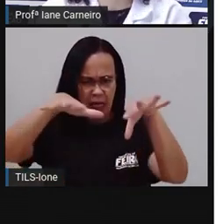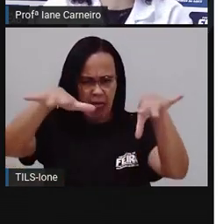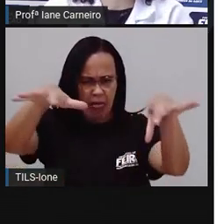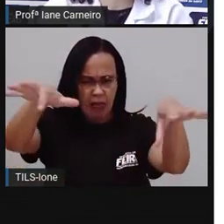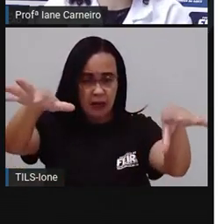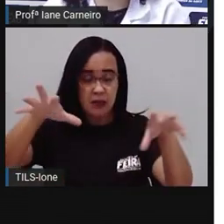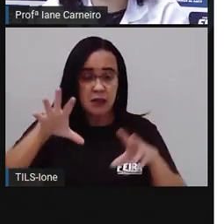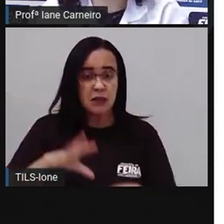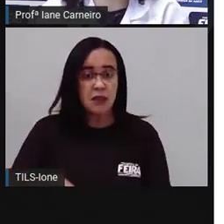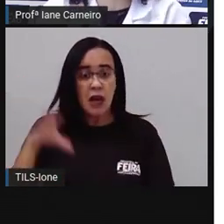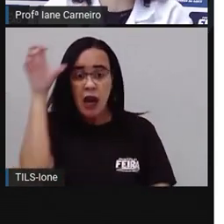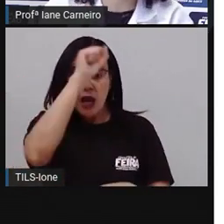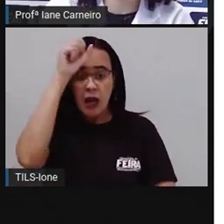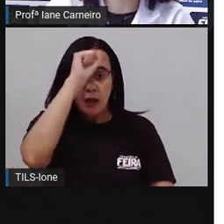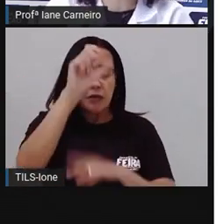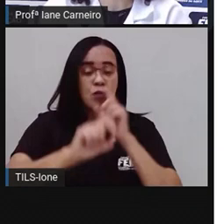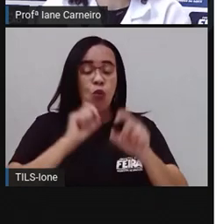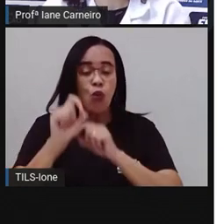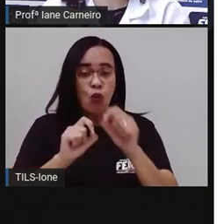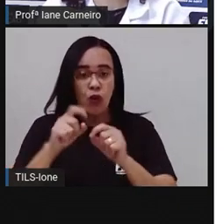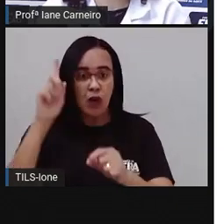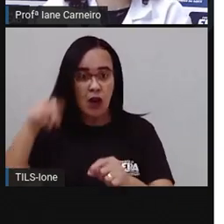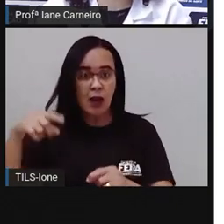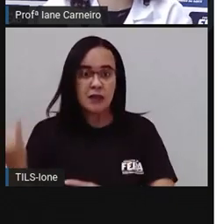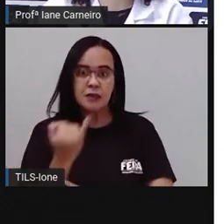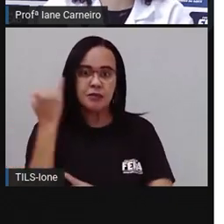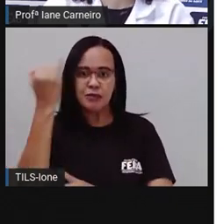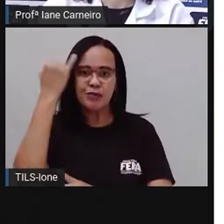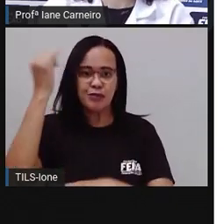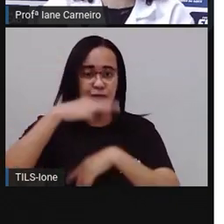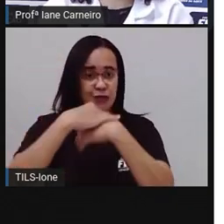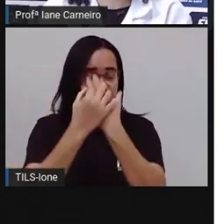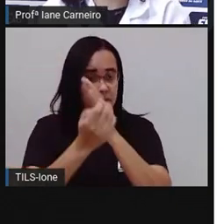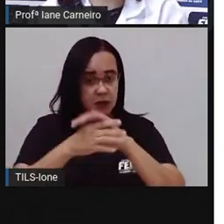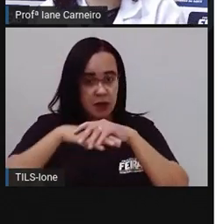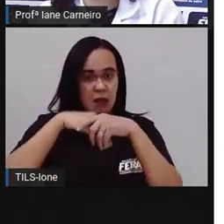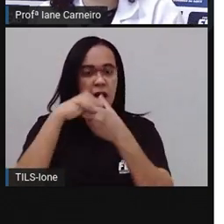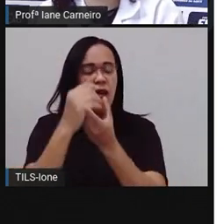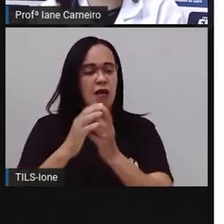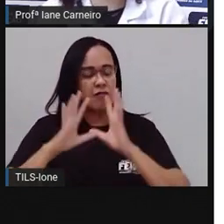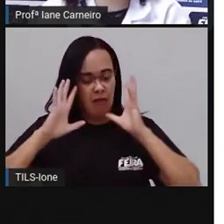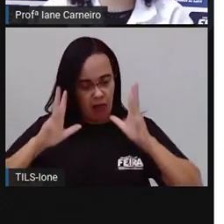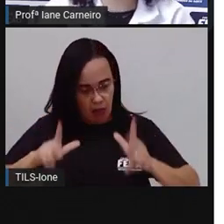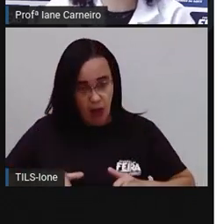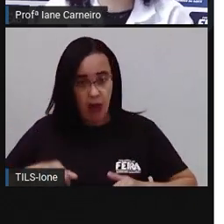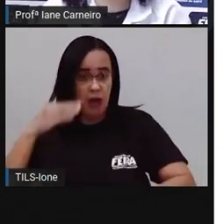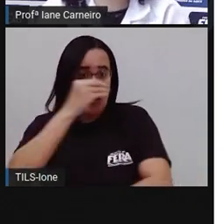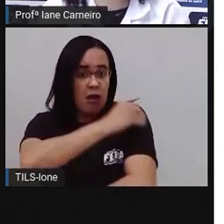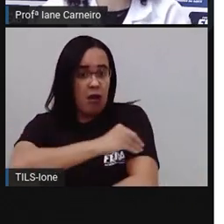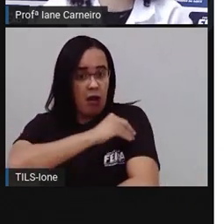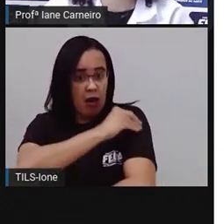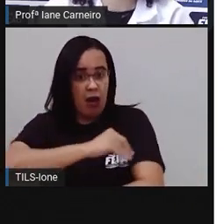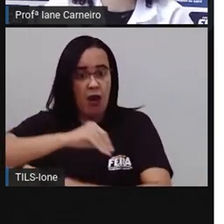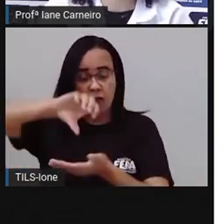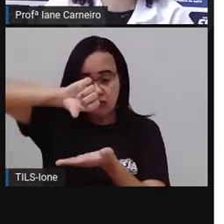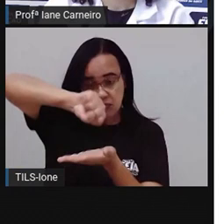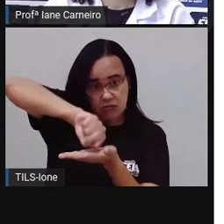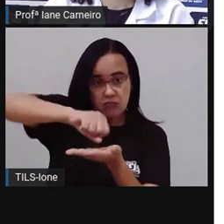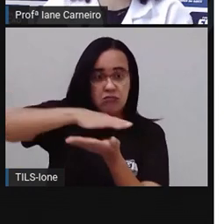mãos, né? De usar o sabão, o álcool gel, né? De sempre, é quando voltar da rua, lavar as mãos. Não